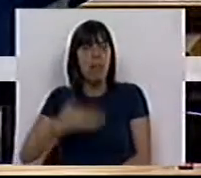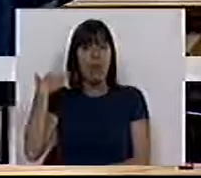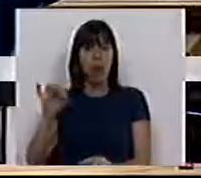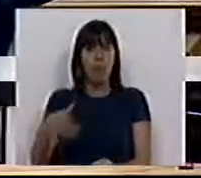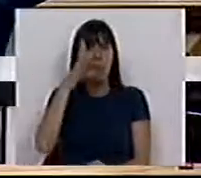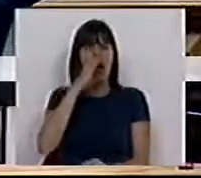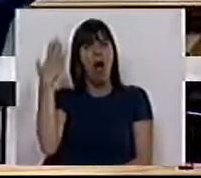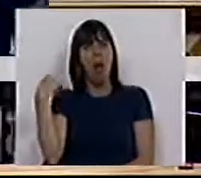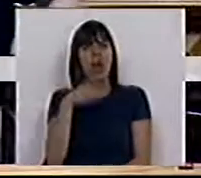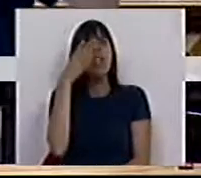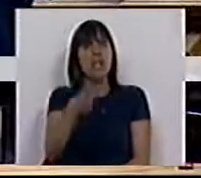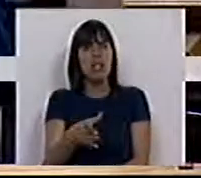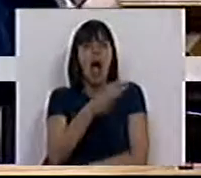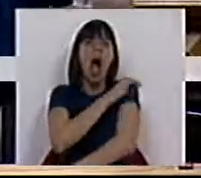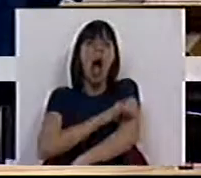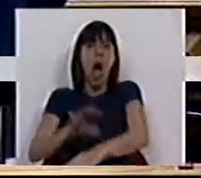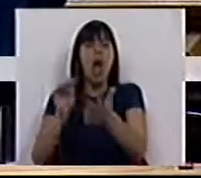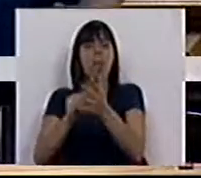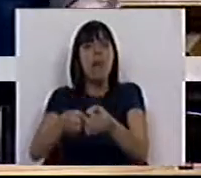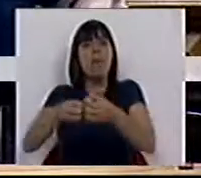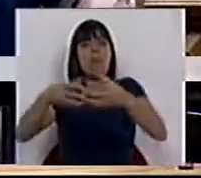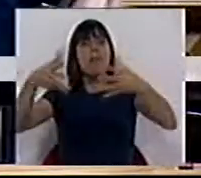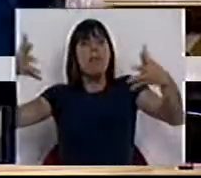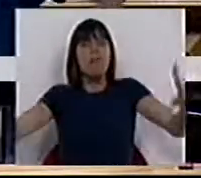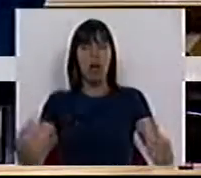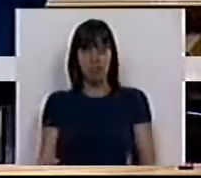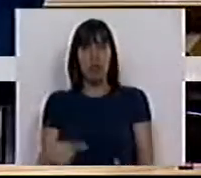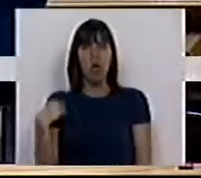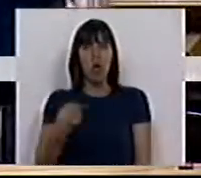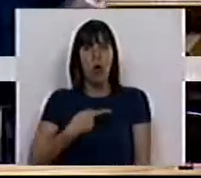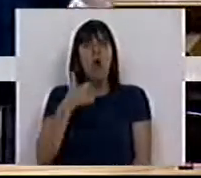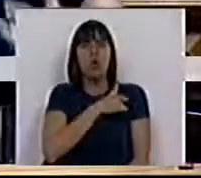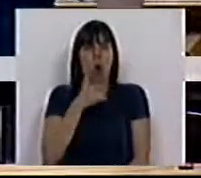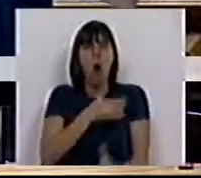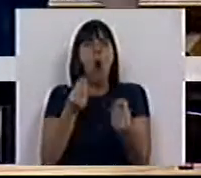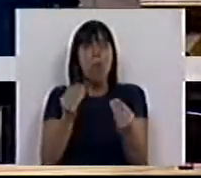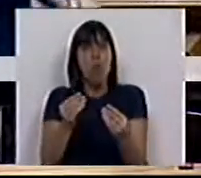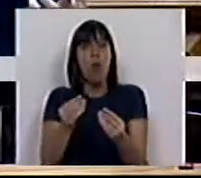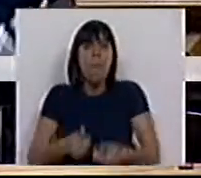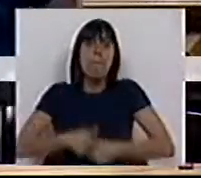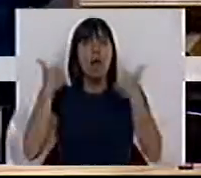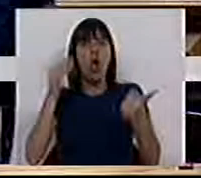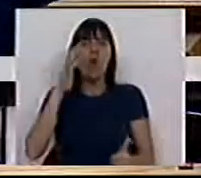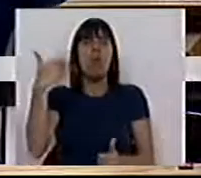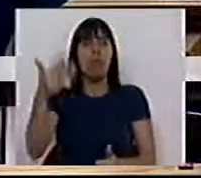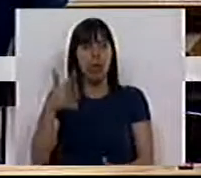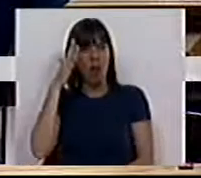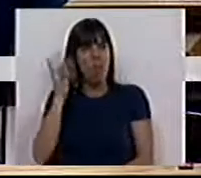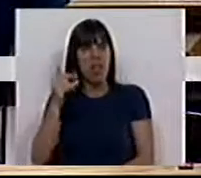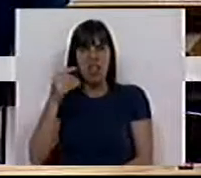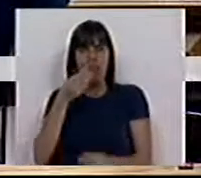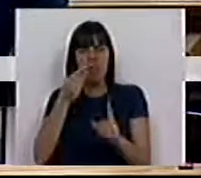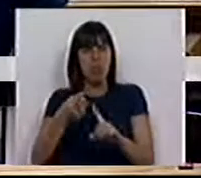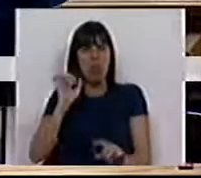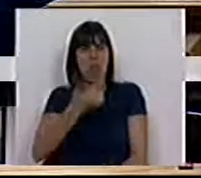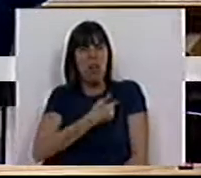que o Sr. Primeiro-Ministro há pouco dizia, que empobrecendo-se cresce maior, que temos todos de sofrer muito para viver melhor no futuro. É uma ideia moralista